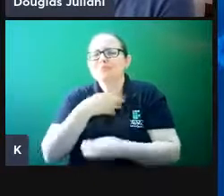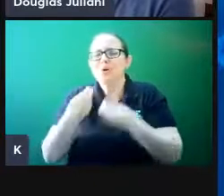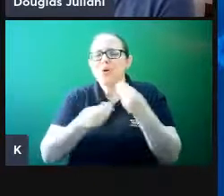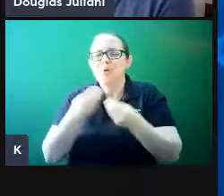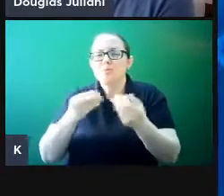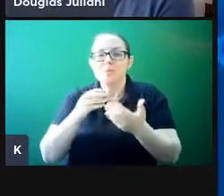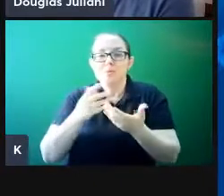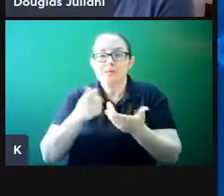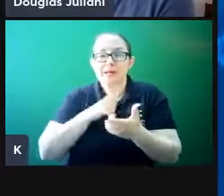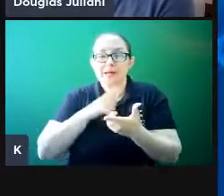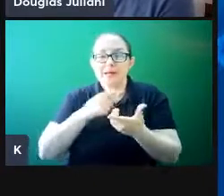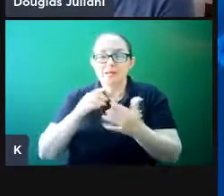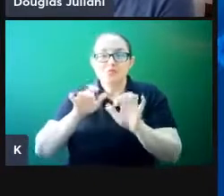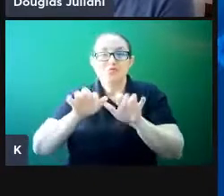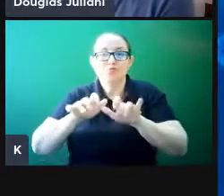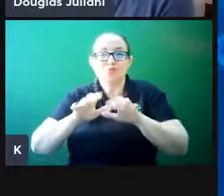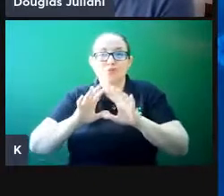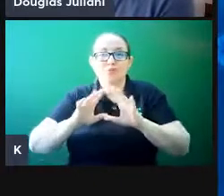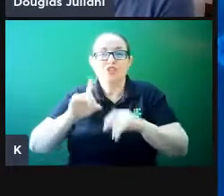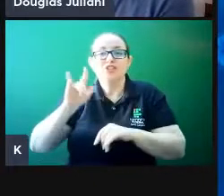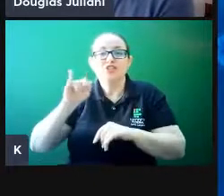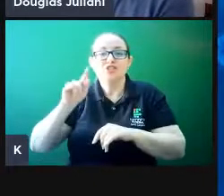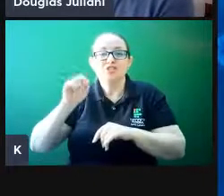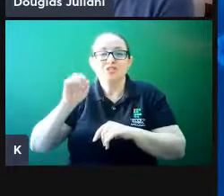digital? O estava posto?